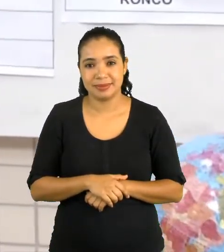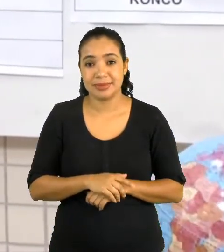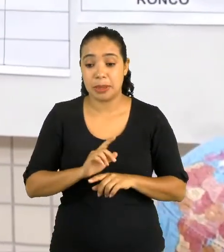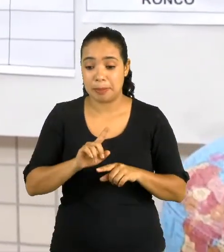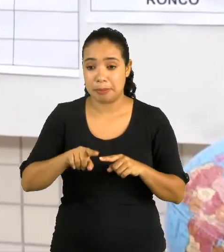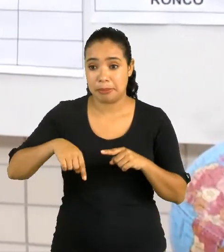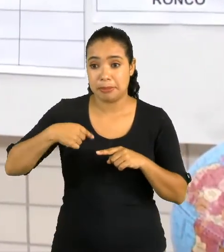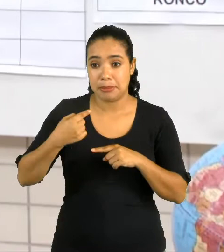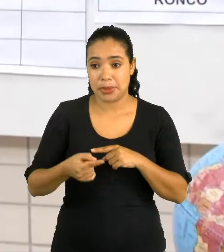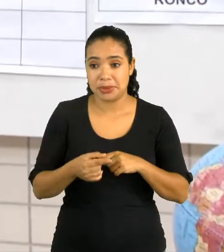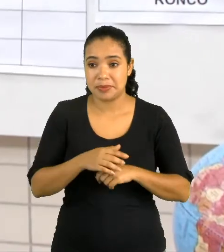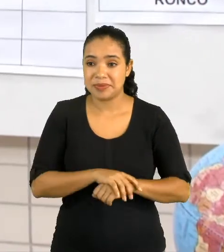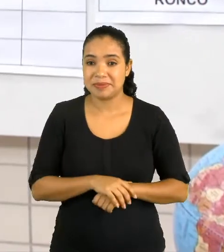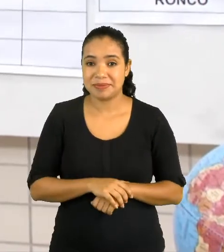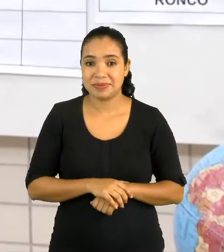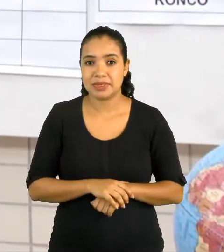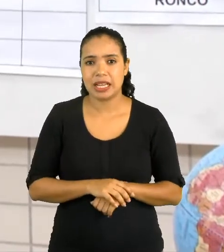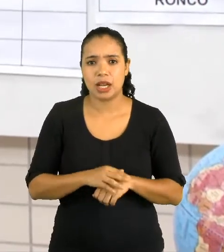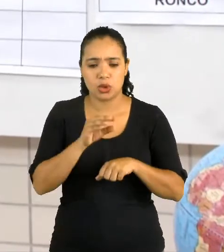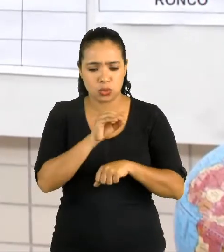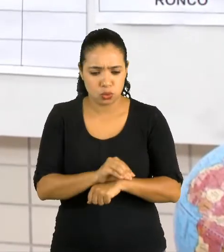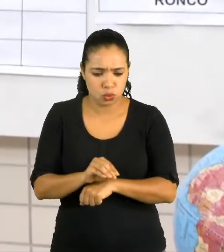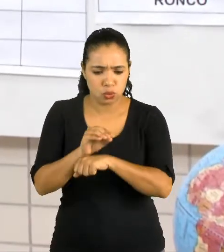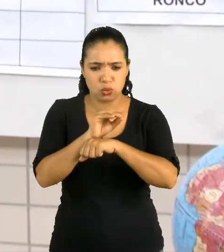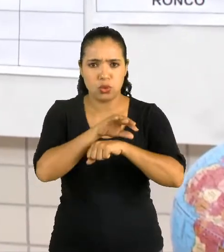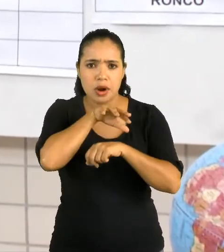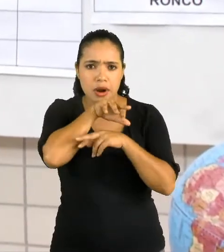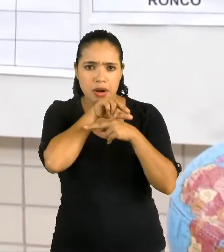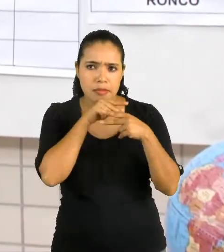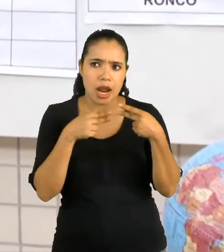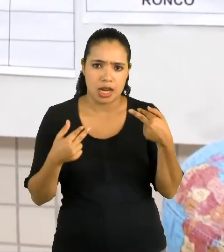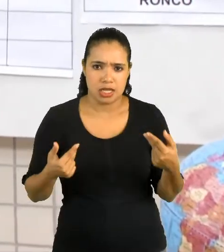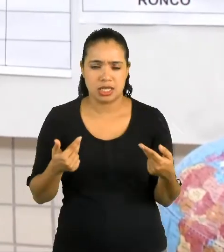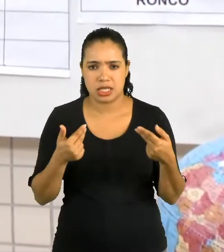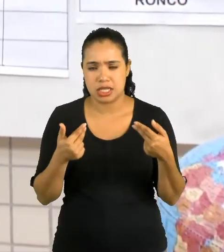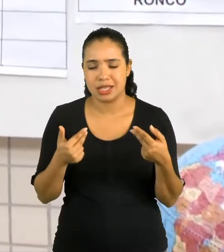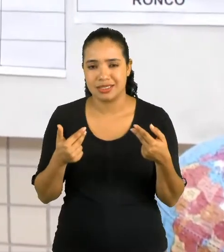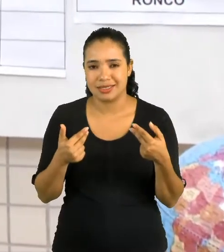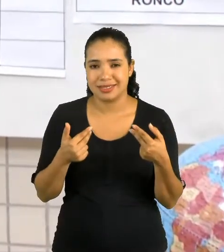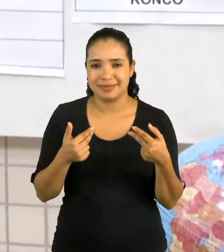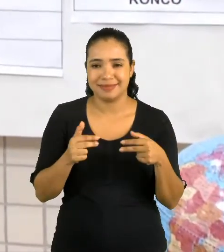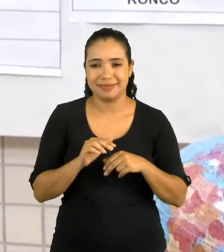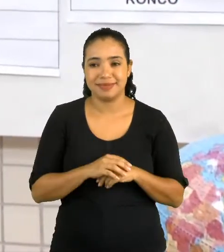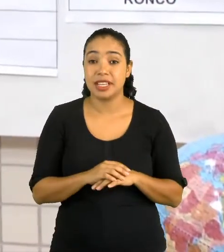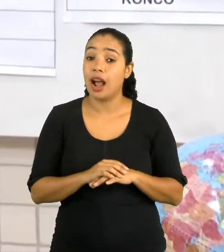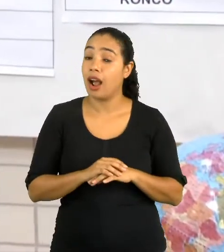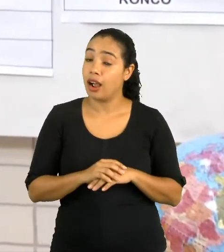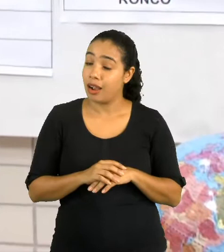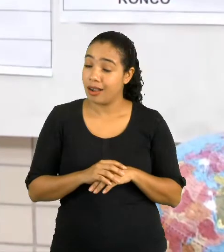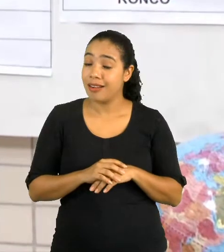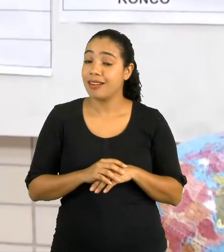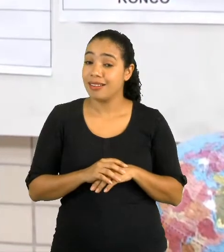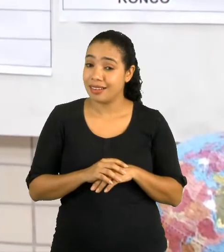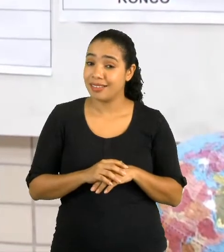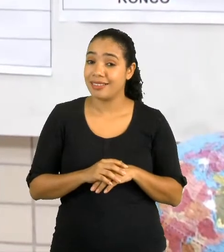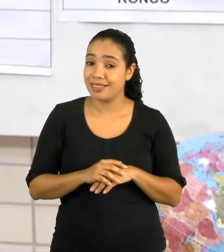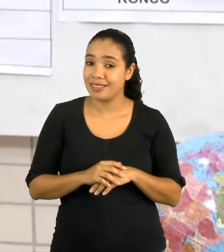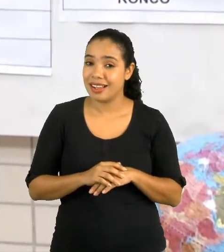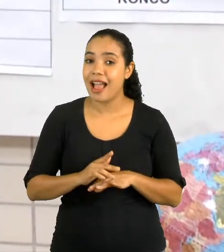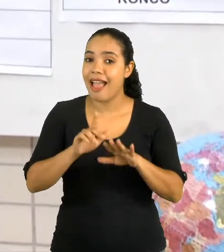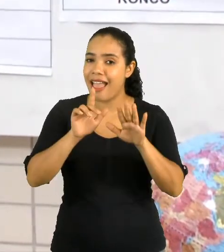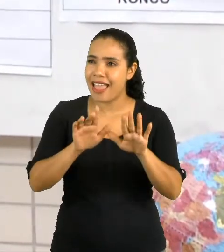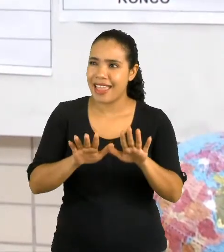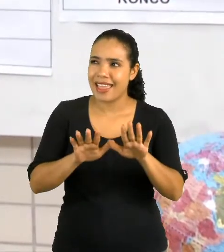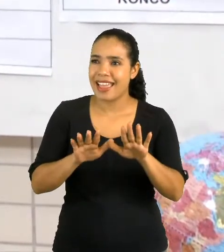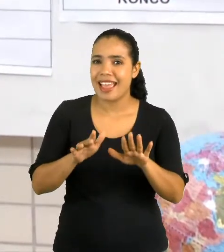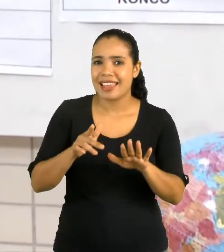Próxima ação. Cuidar dos animais. Ah, essa aqui é só